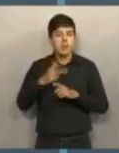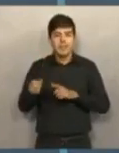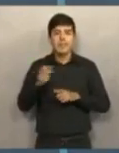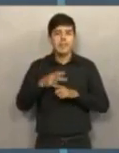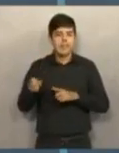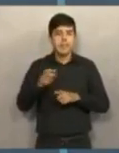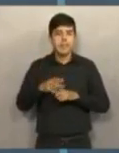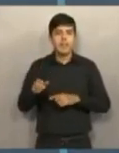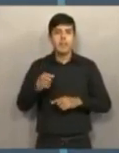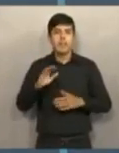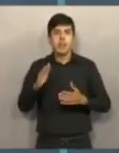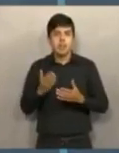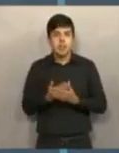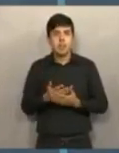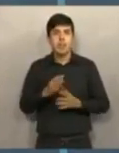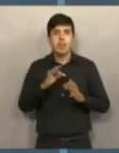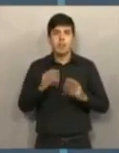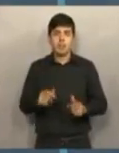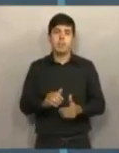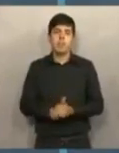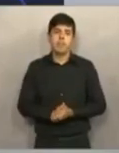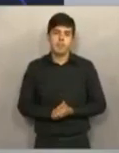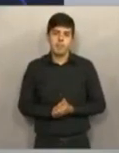sempre, quando não ganhamos, por unanimidade.